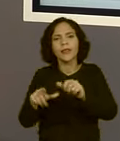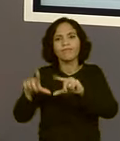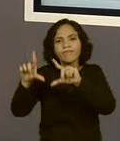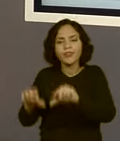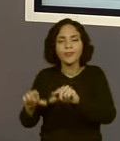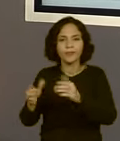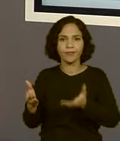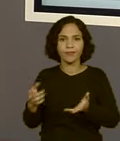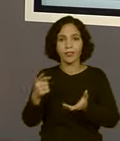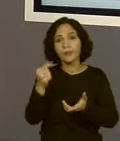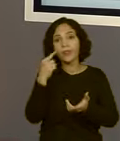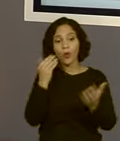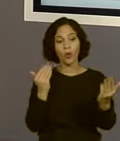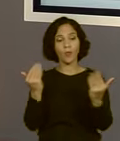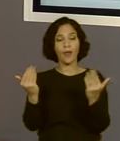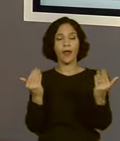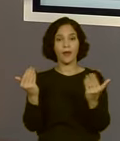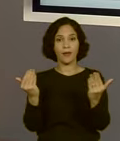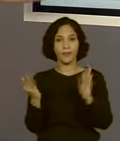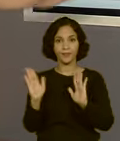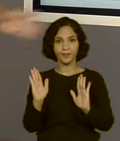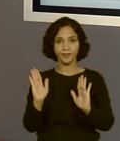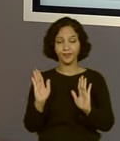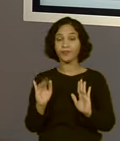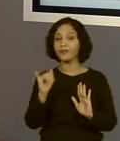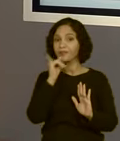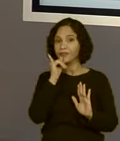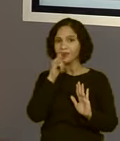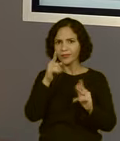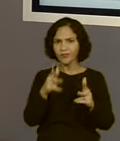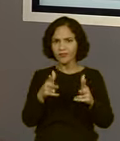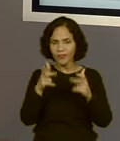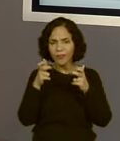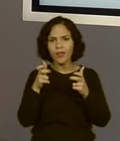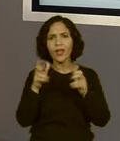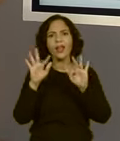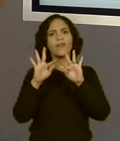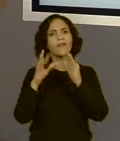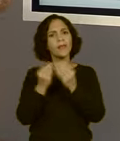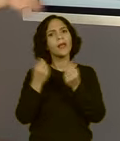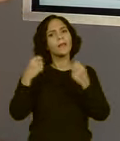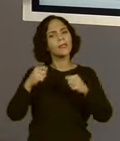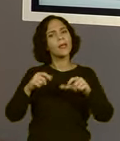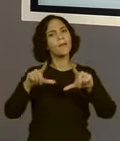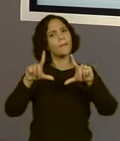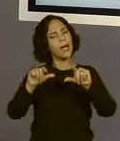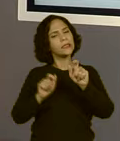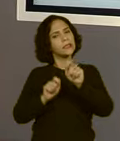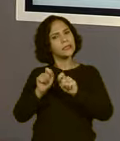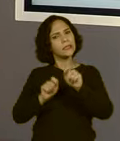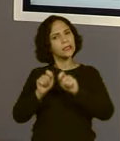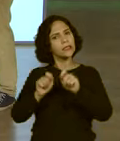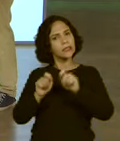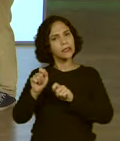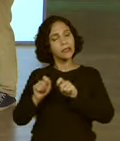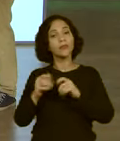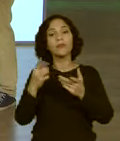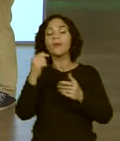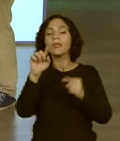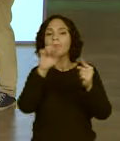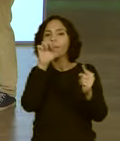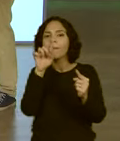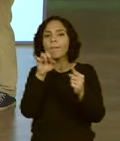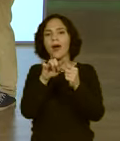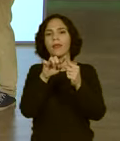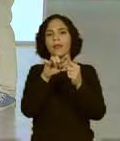redução? Então, se você perceber que a família precisa fazer reduções, basta fazer uma meta